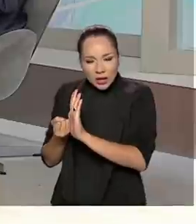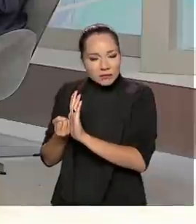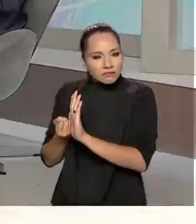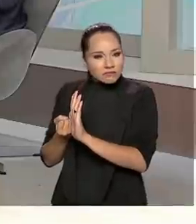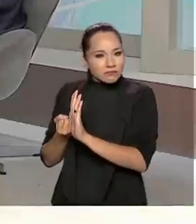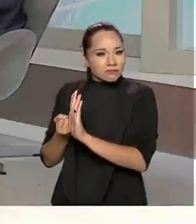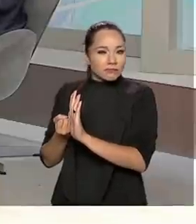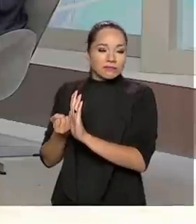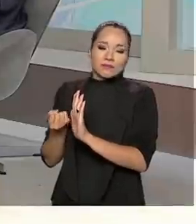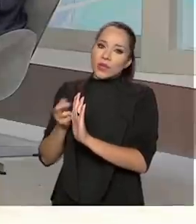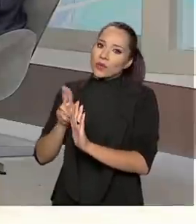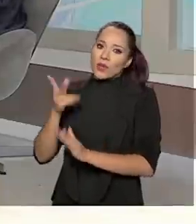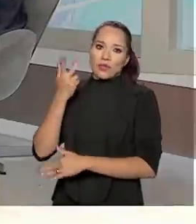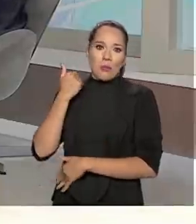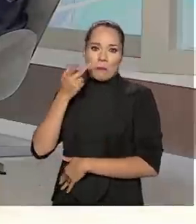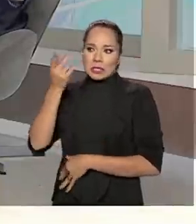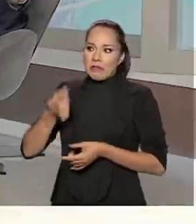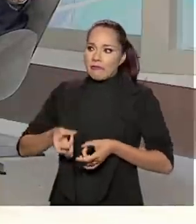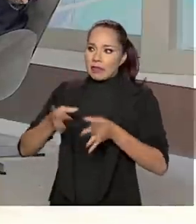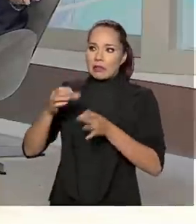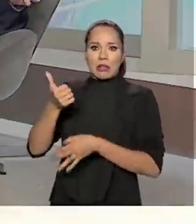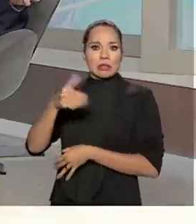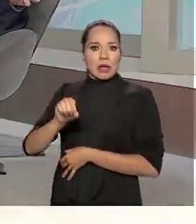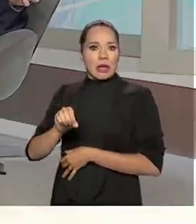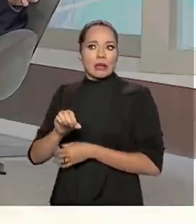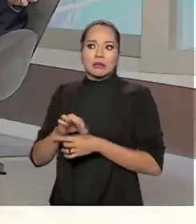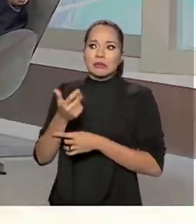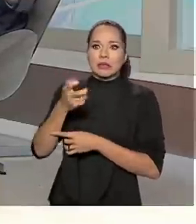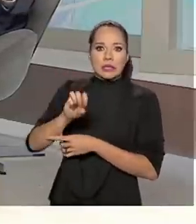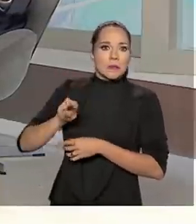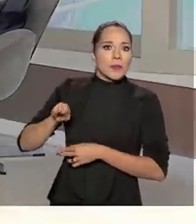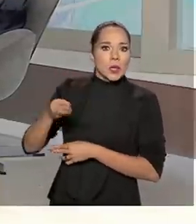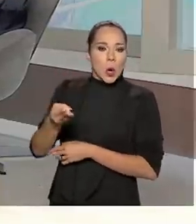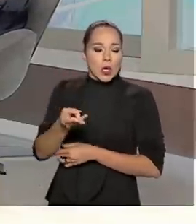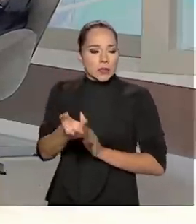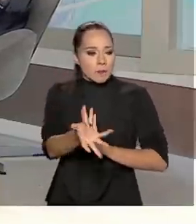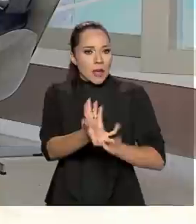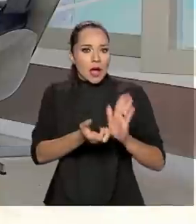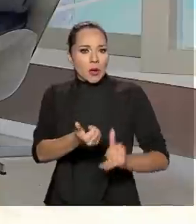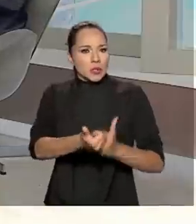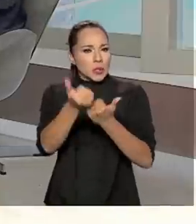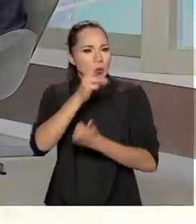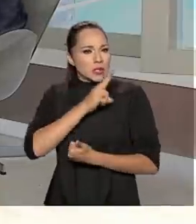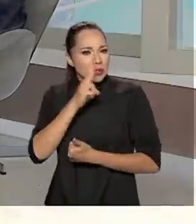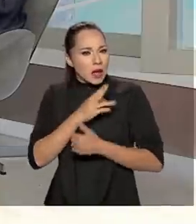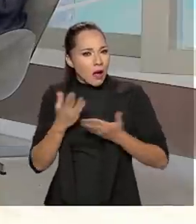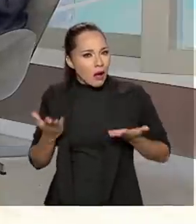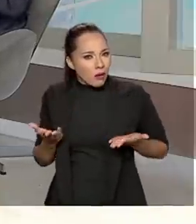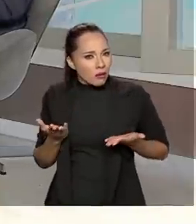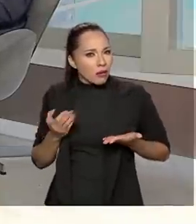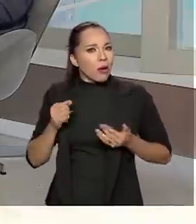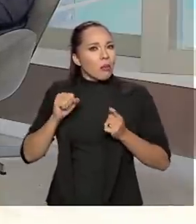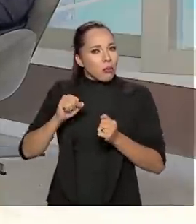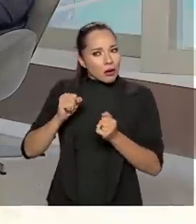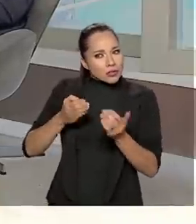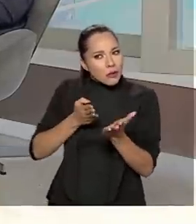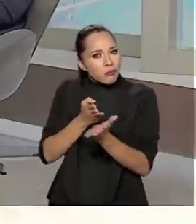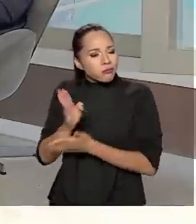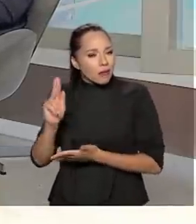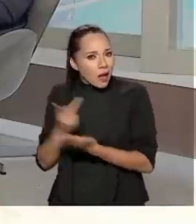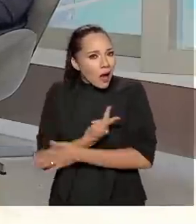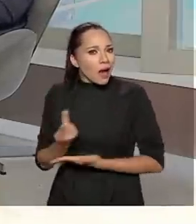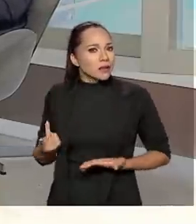Não é muito comum alguém vender 10, 15 milhões de insumos para o governo e receber auxílio emergencial. Eu posso ter fraude nas duas portas. errada aí.